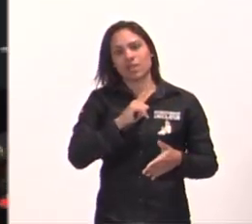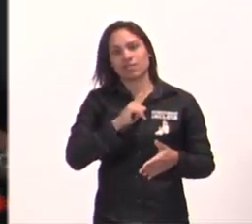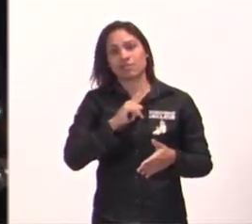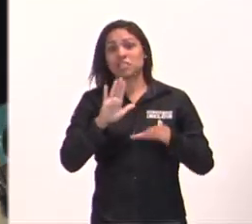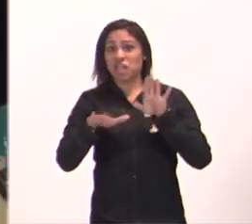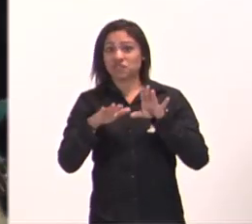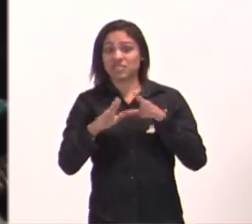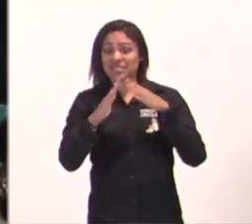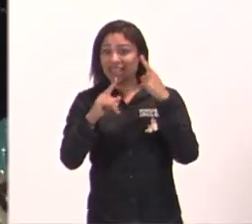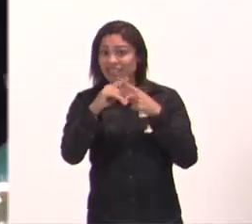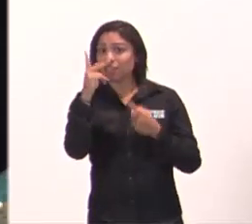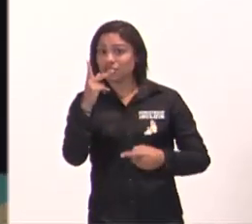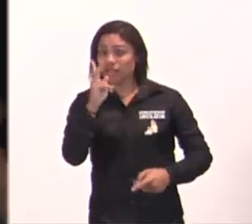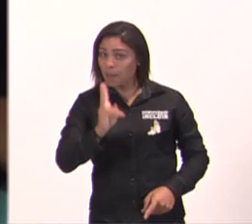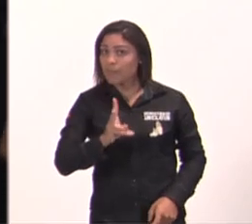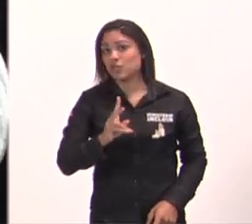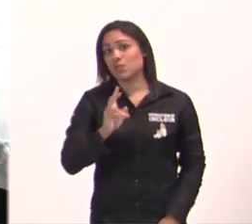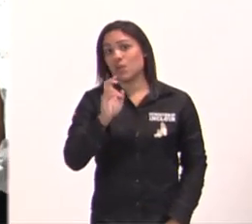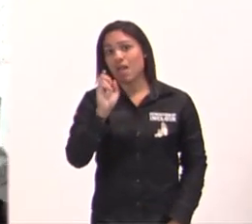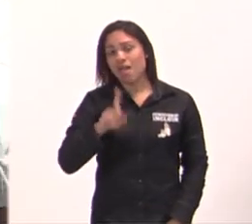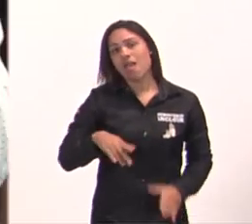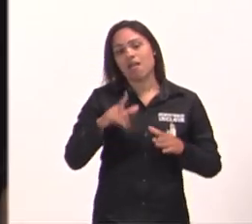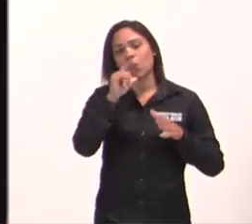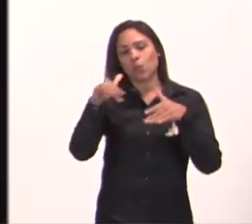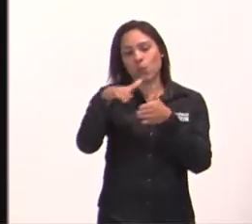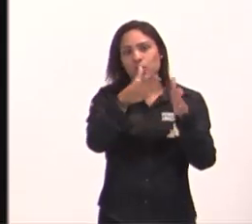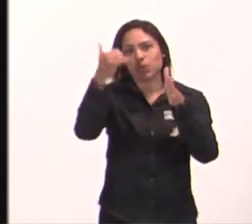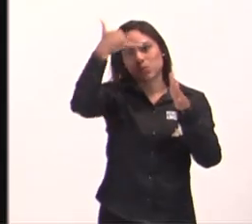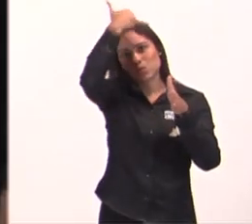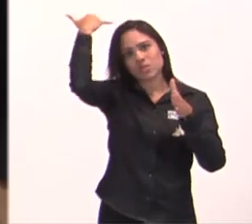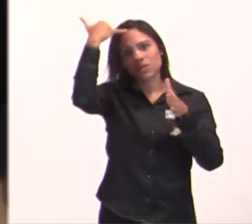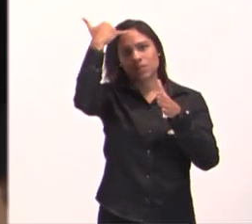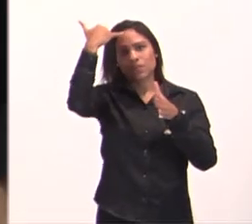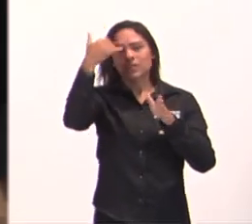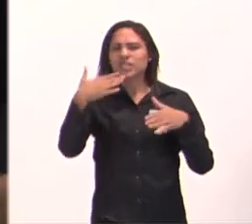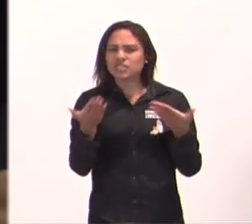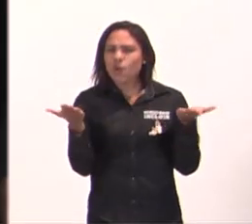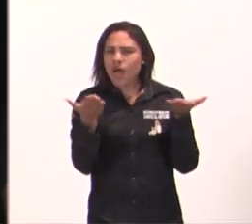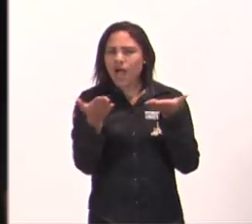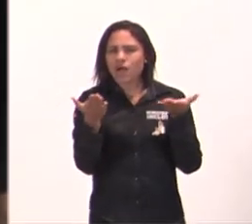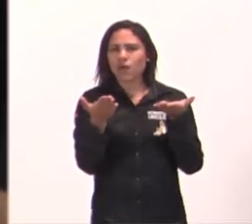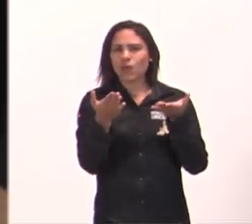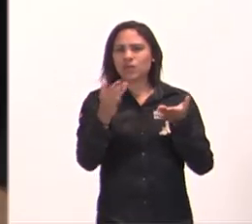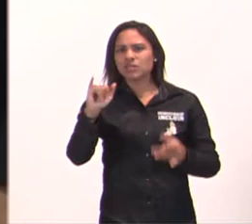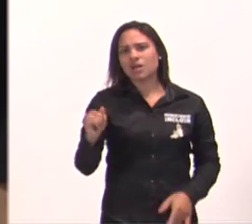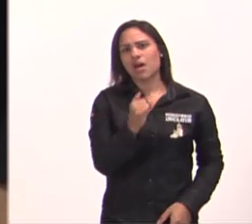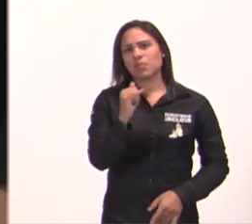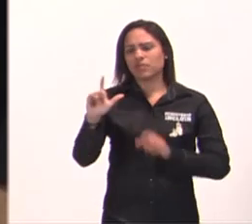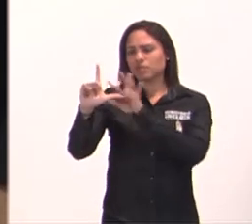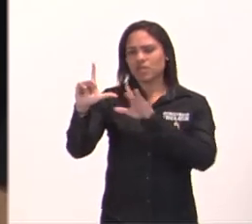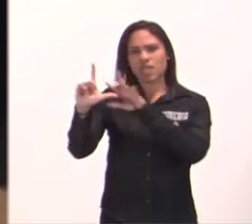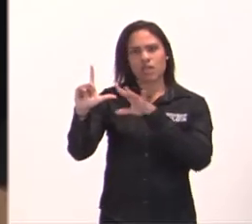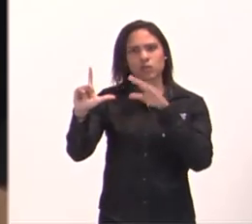de participar desse momento novo na sua vida, vem aqui no QR Code, pega aí o seu celular, marca aqui o QR Code aqui, na